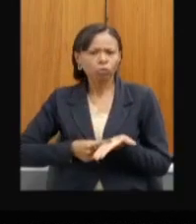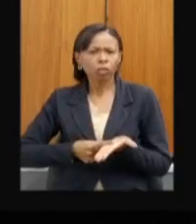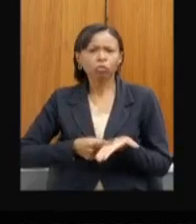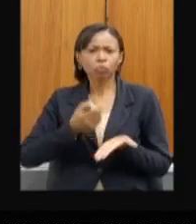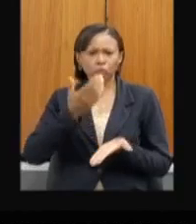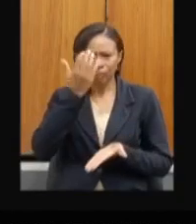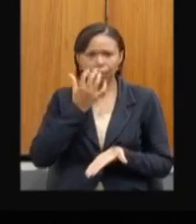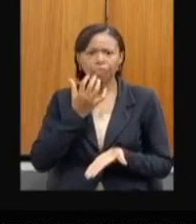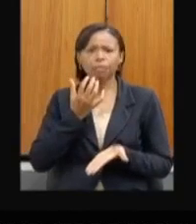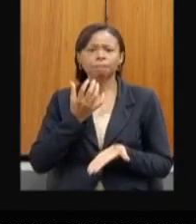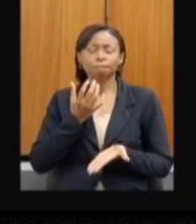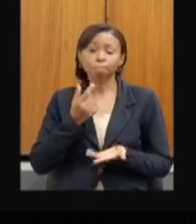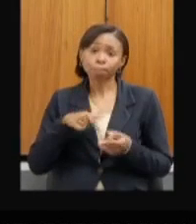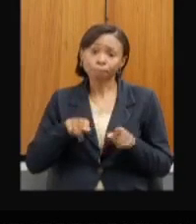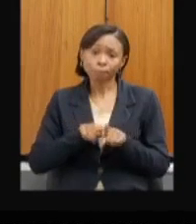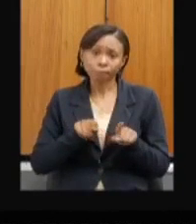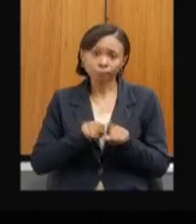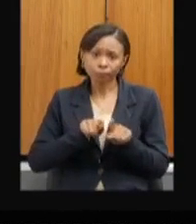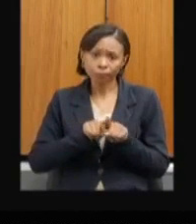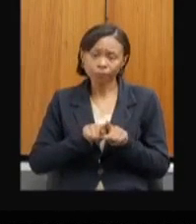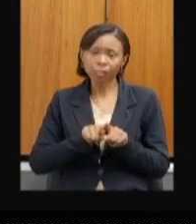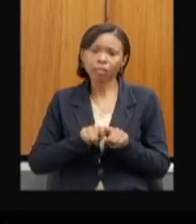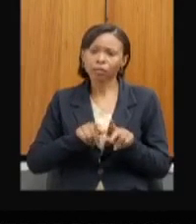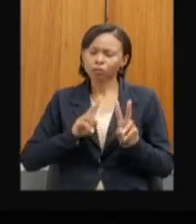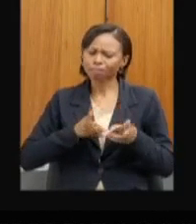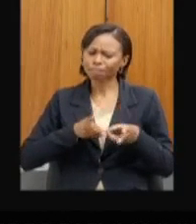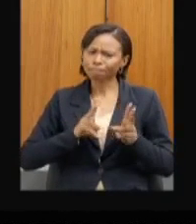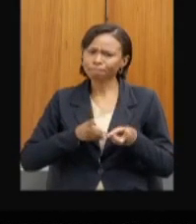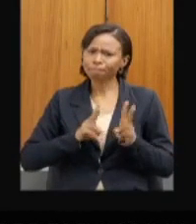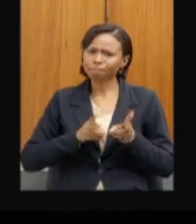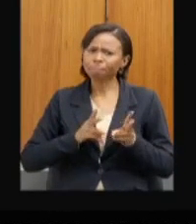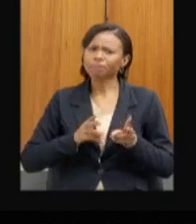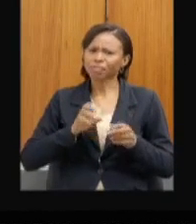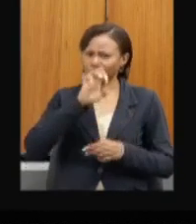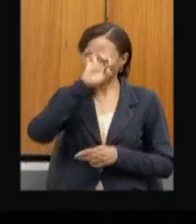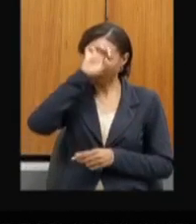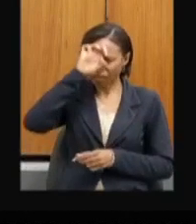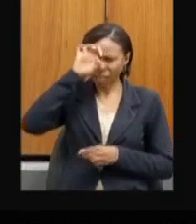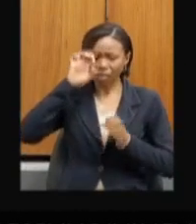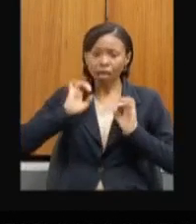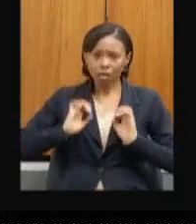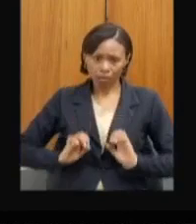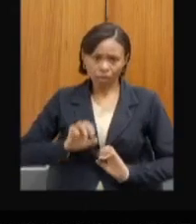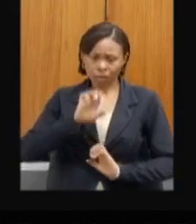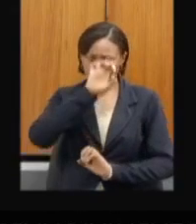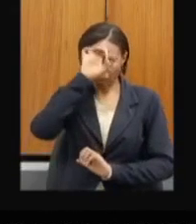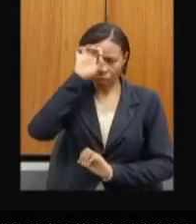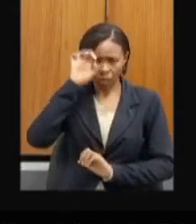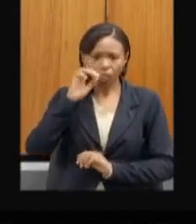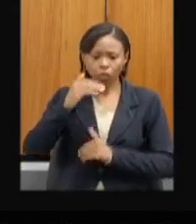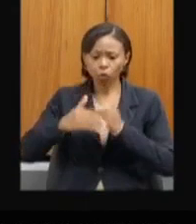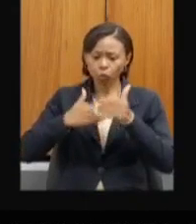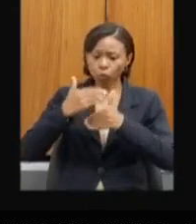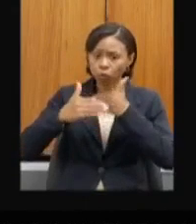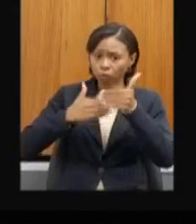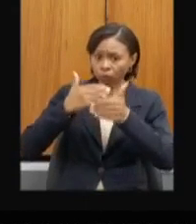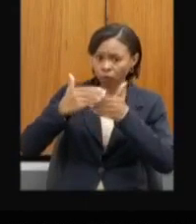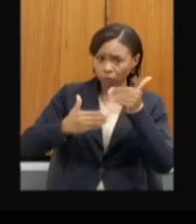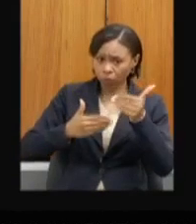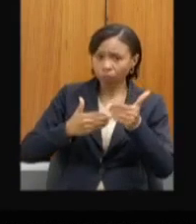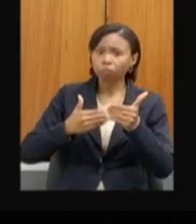sobretudo, com um inarredável compromisso com a ética e com a construção do desenvolvimento